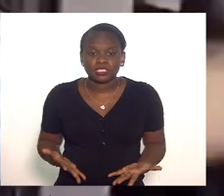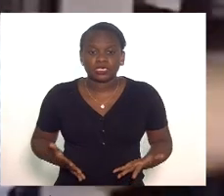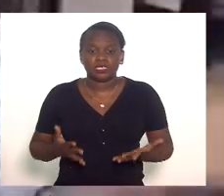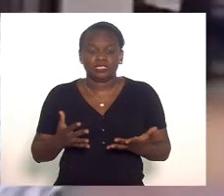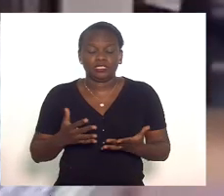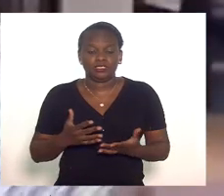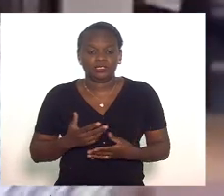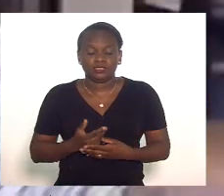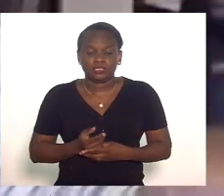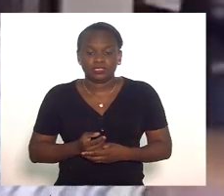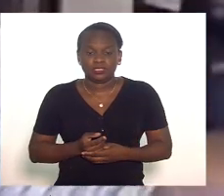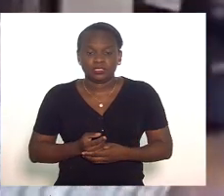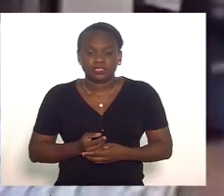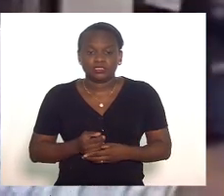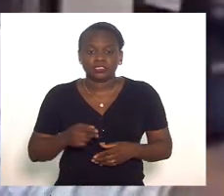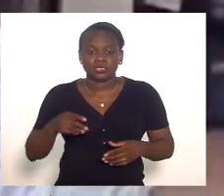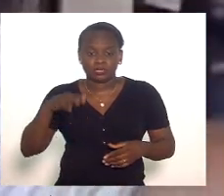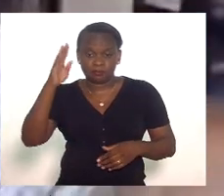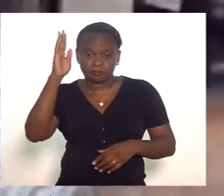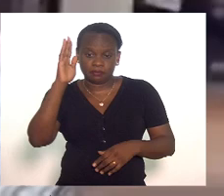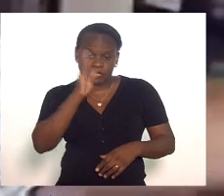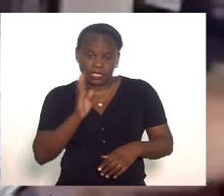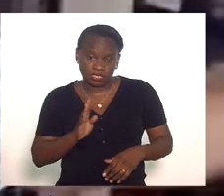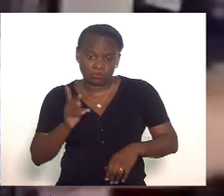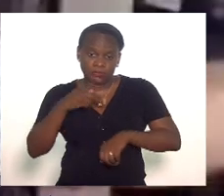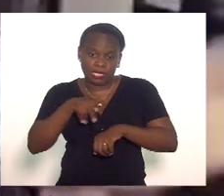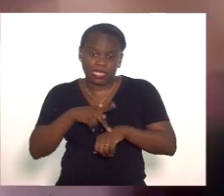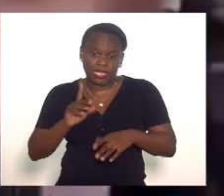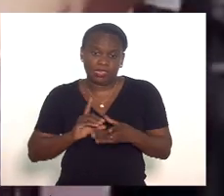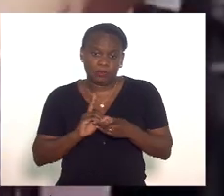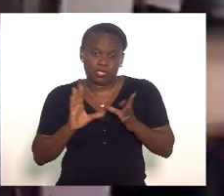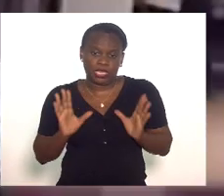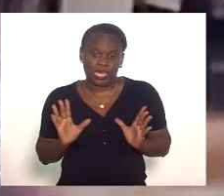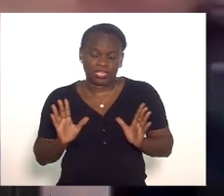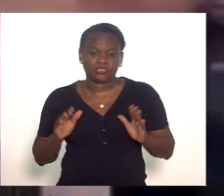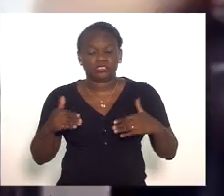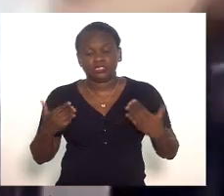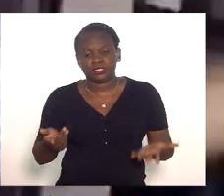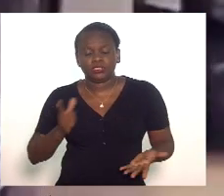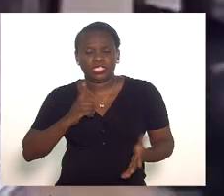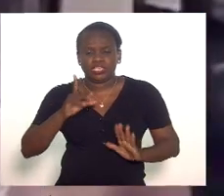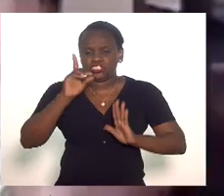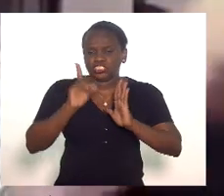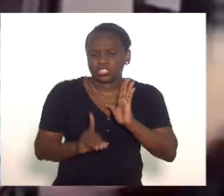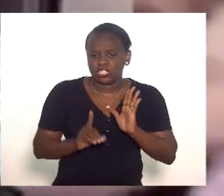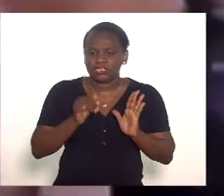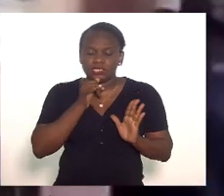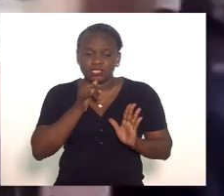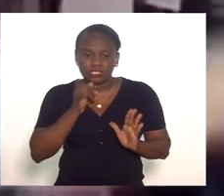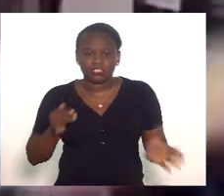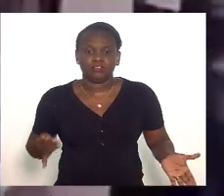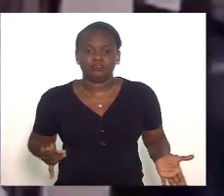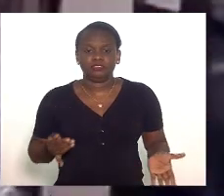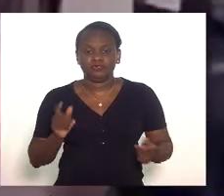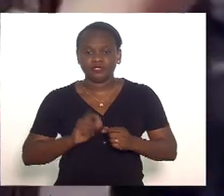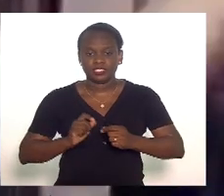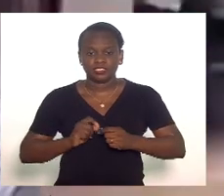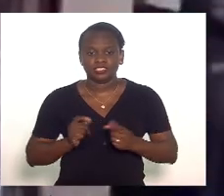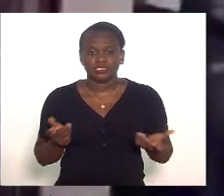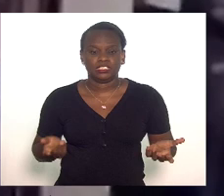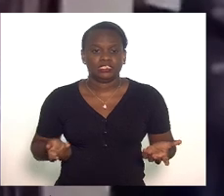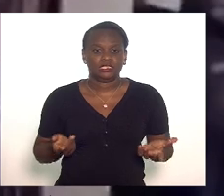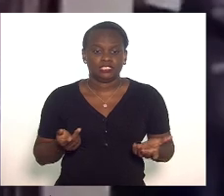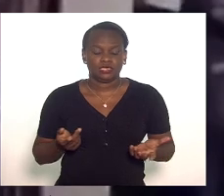num país democrático então há o direito por exemplo de se fazer